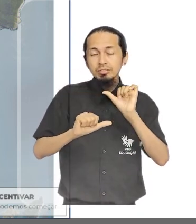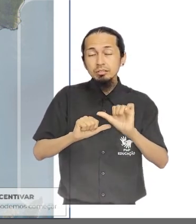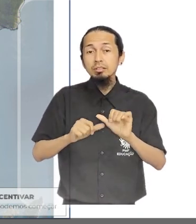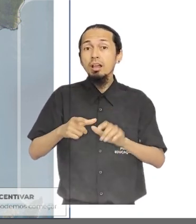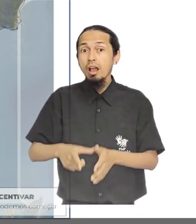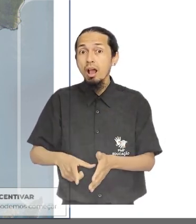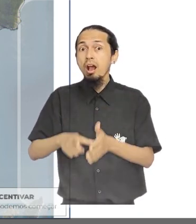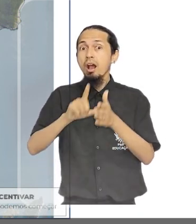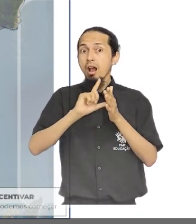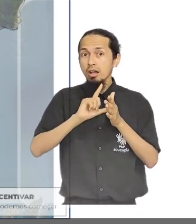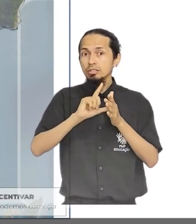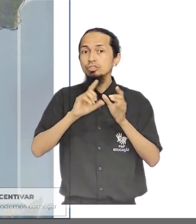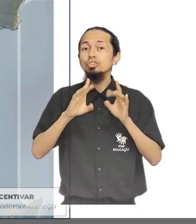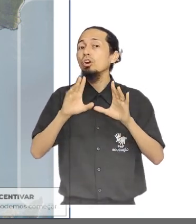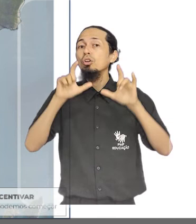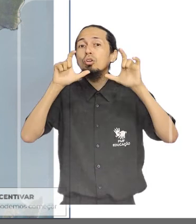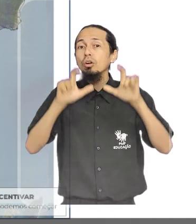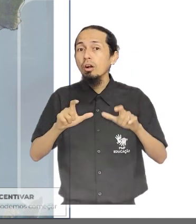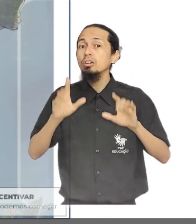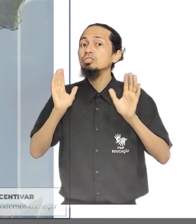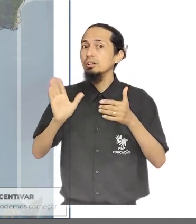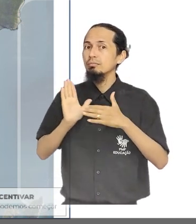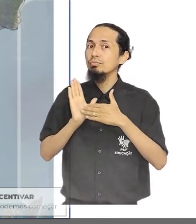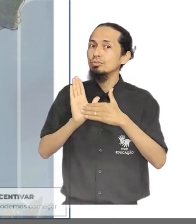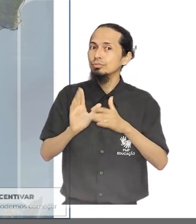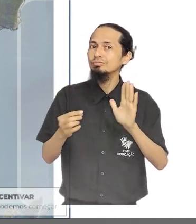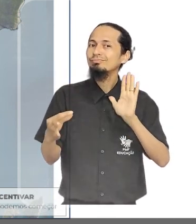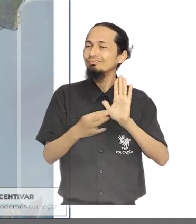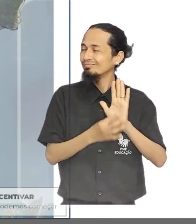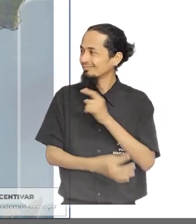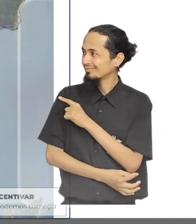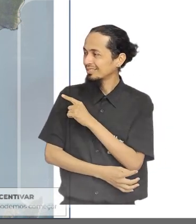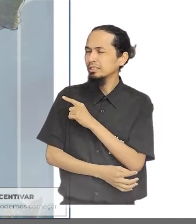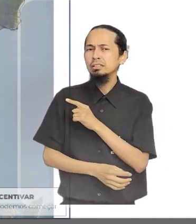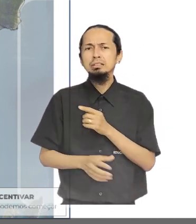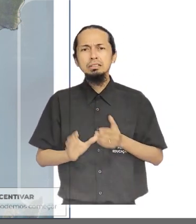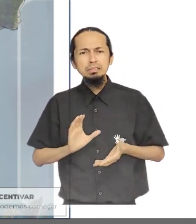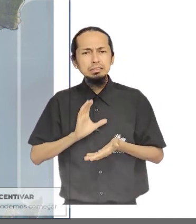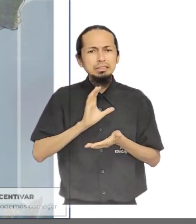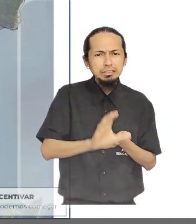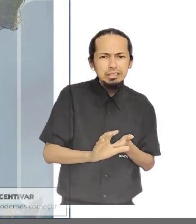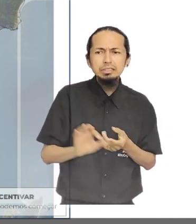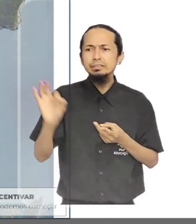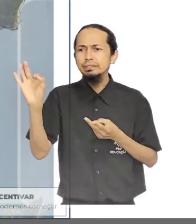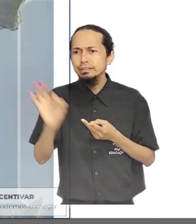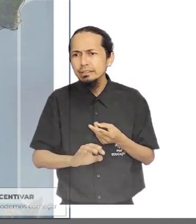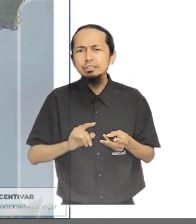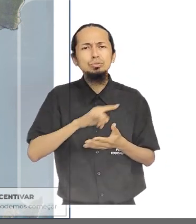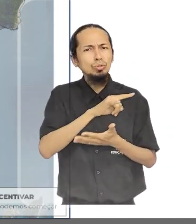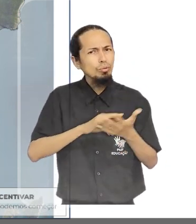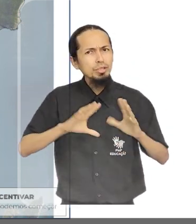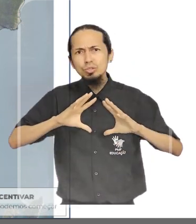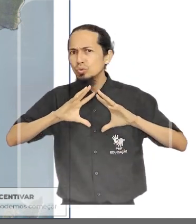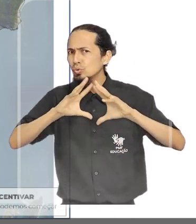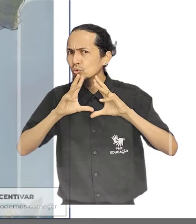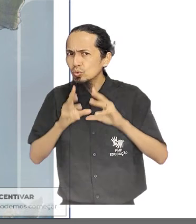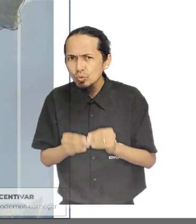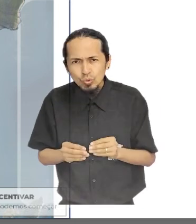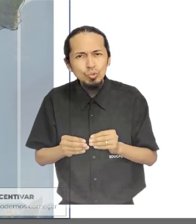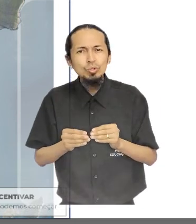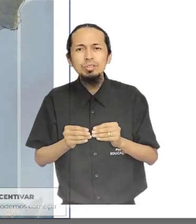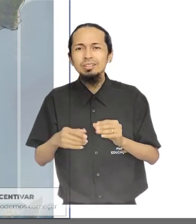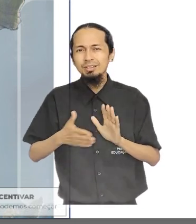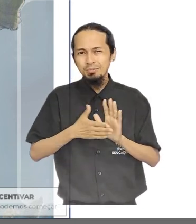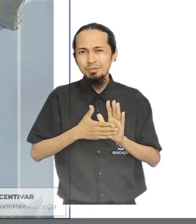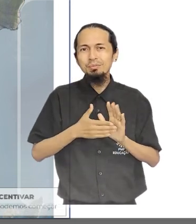previamente apenas nos locais indicados nos mapas. Os incentivos, índices e gabaritos da área